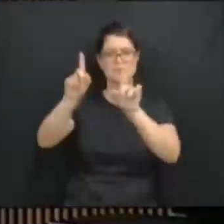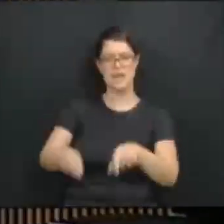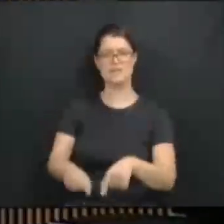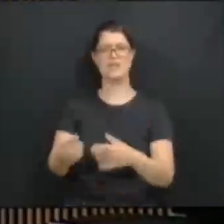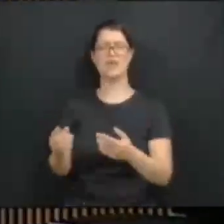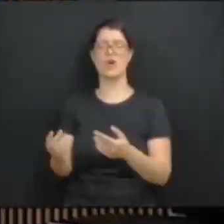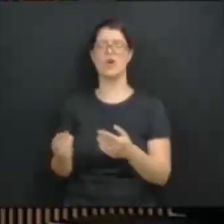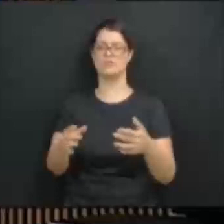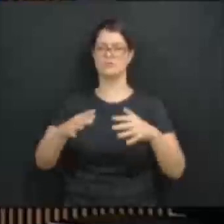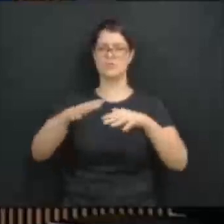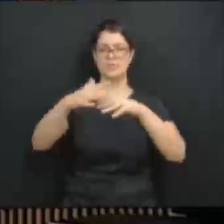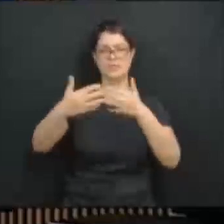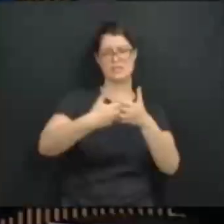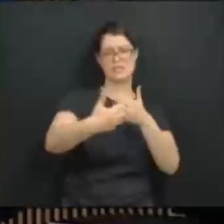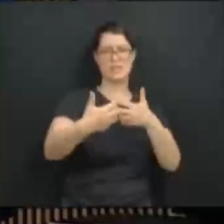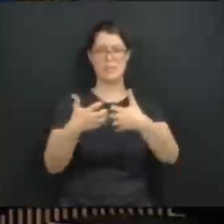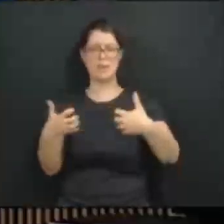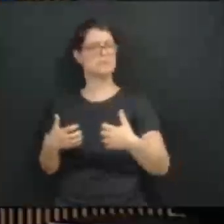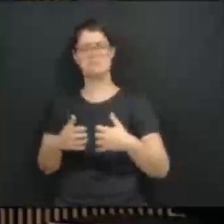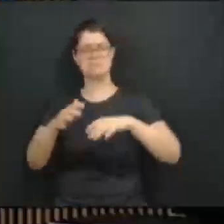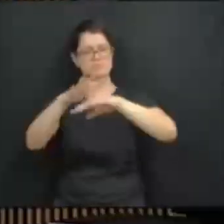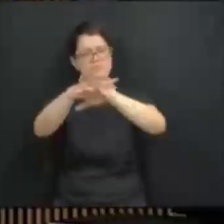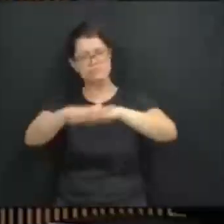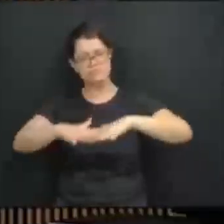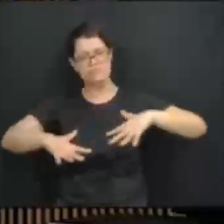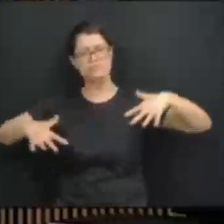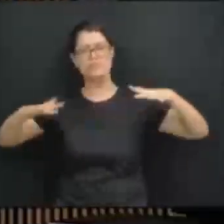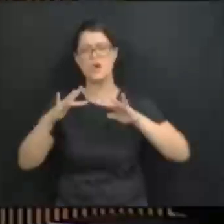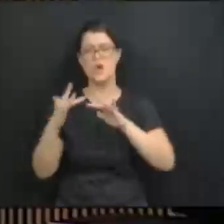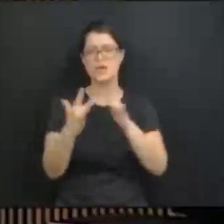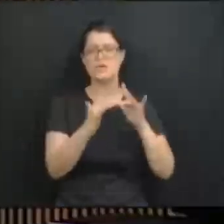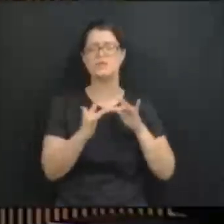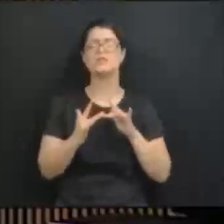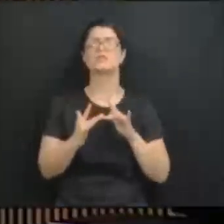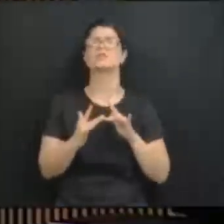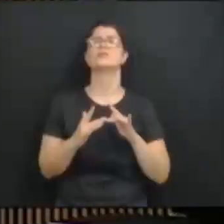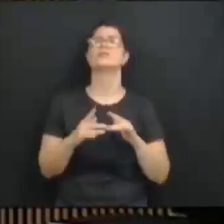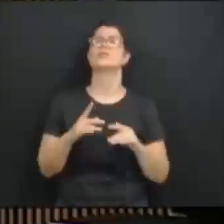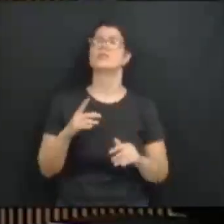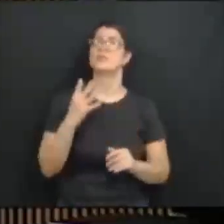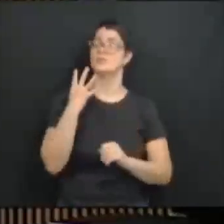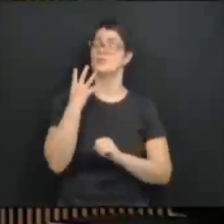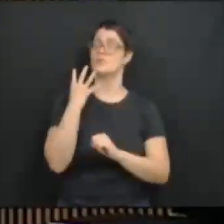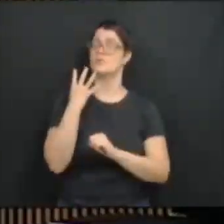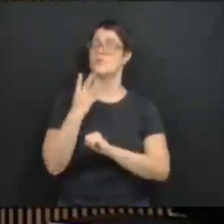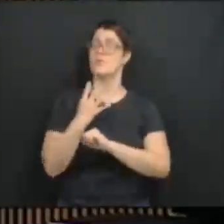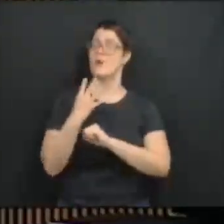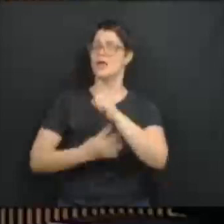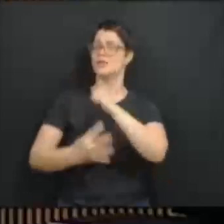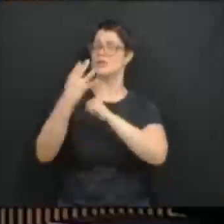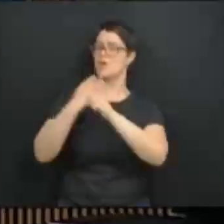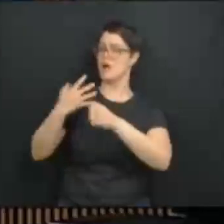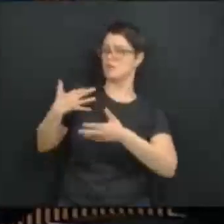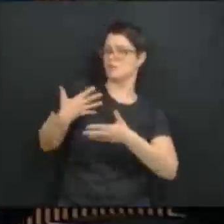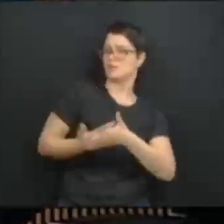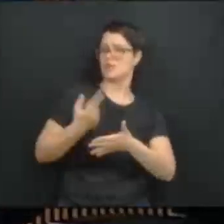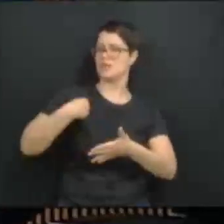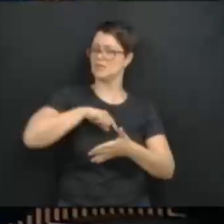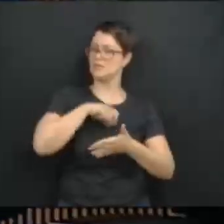-versa. A gente lutou esses quatro anos pela recriação da Secretaria da Cultura. E agora ela vem,